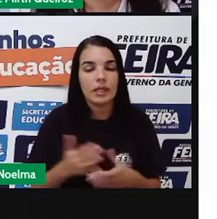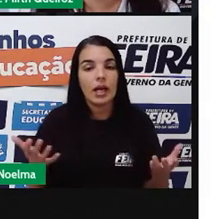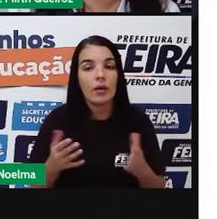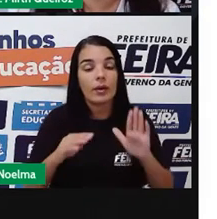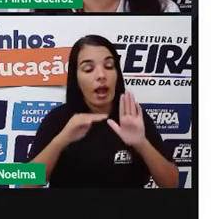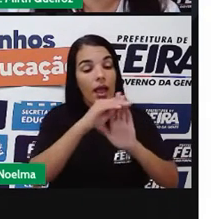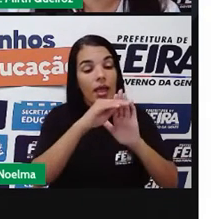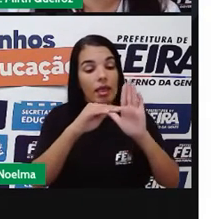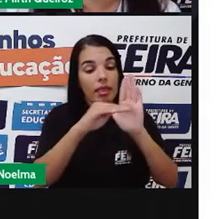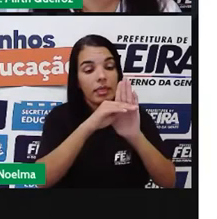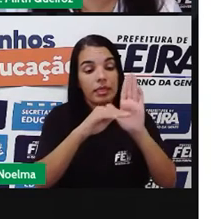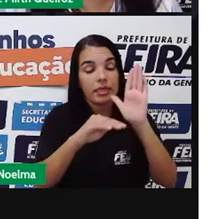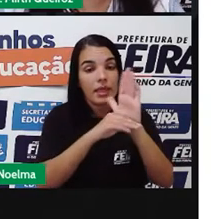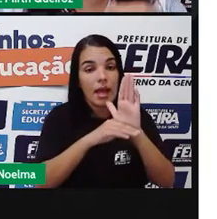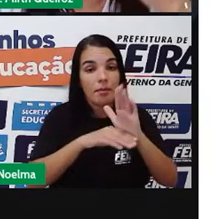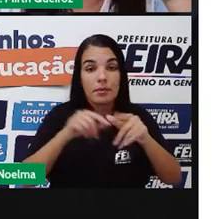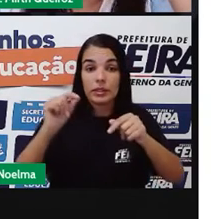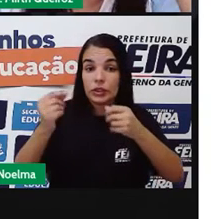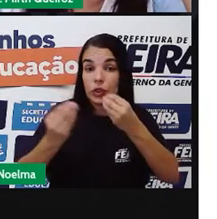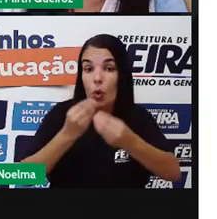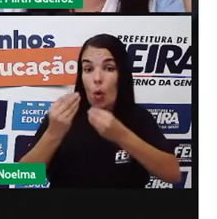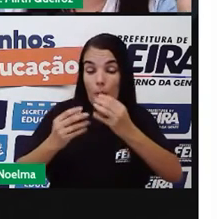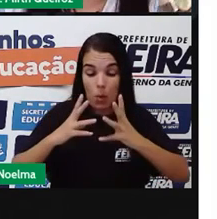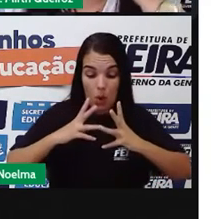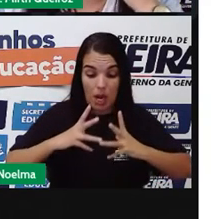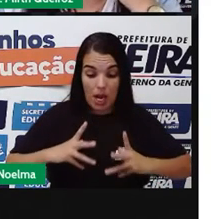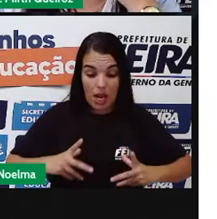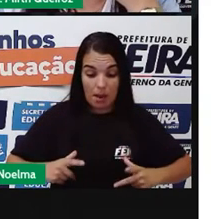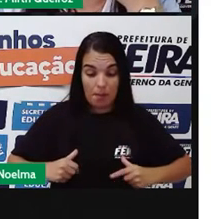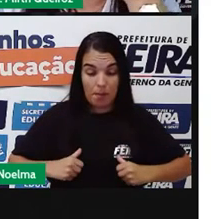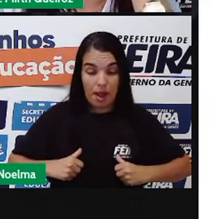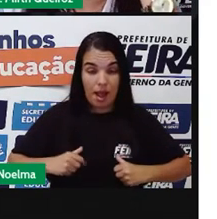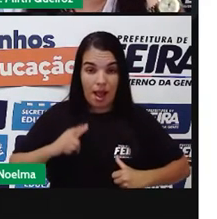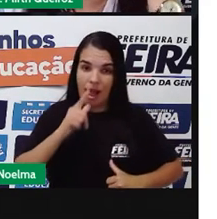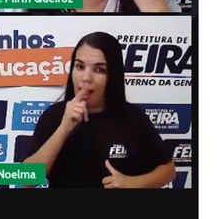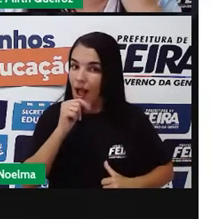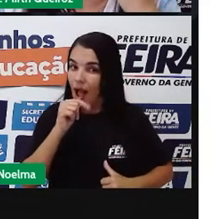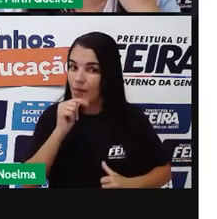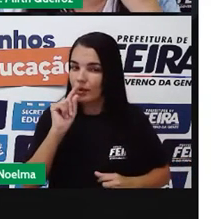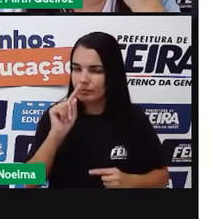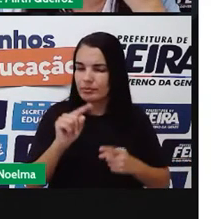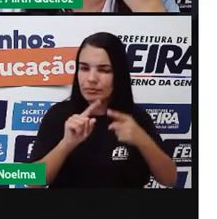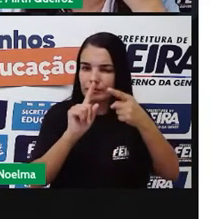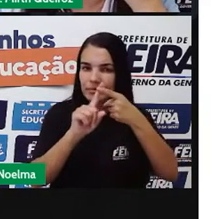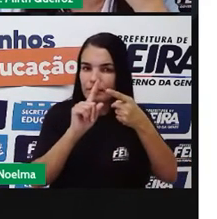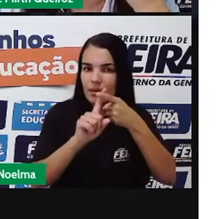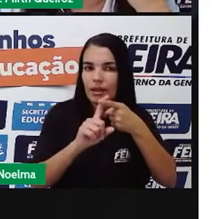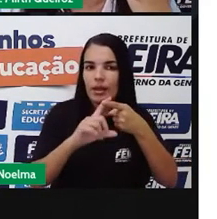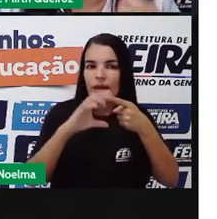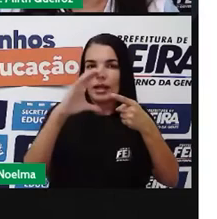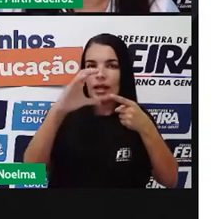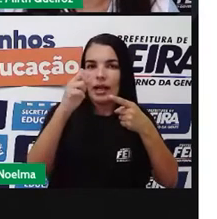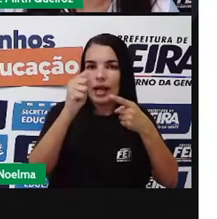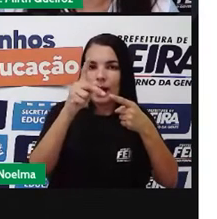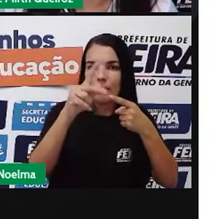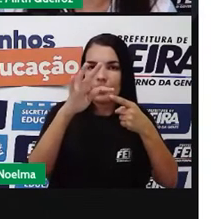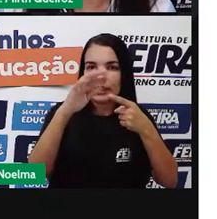Etapas aí do tratamento de água. Nós temos a captação, que é quando ela vai ser